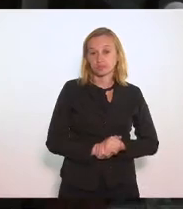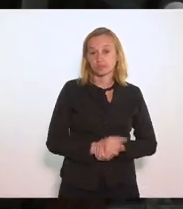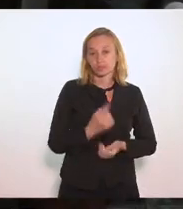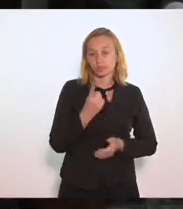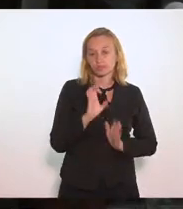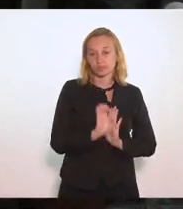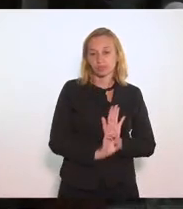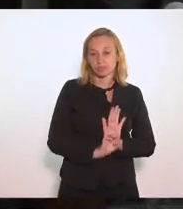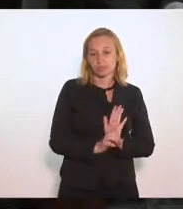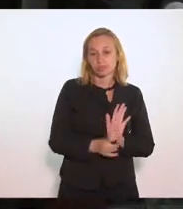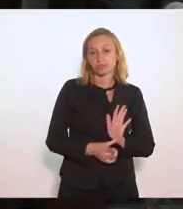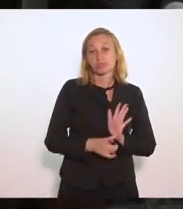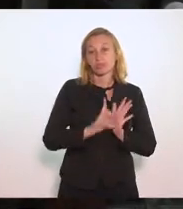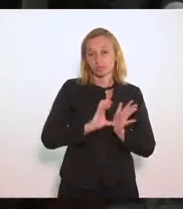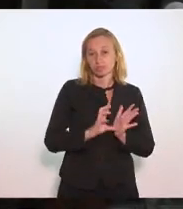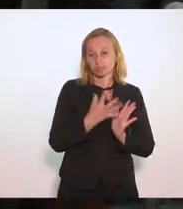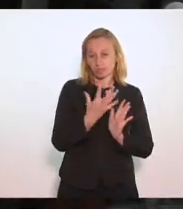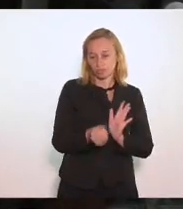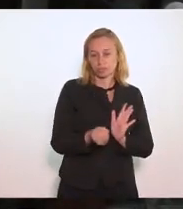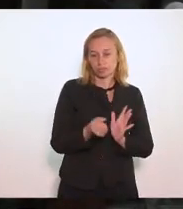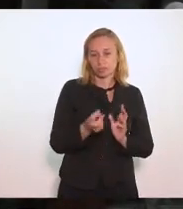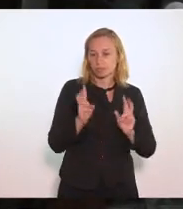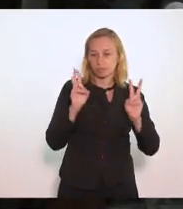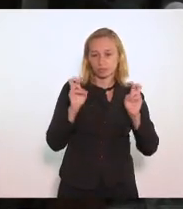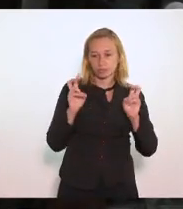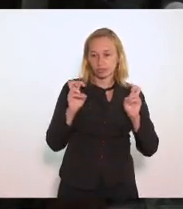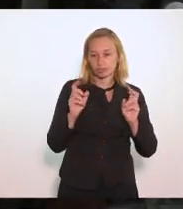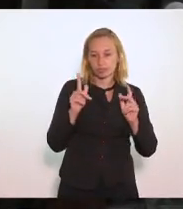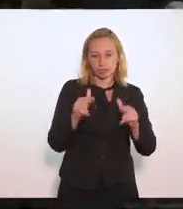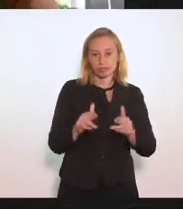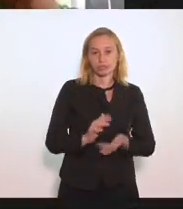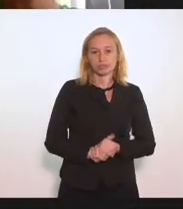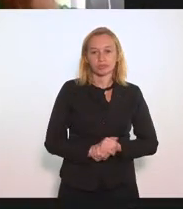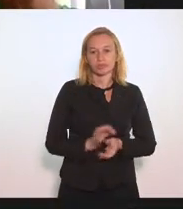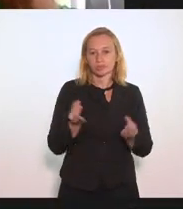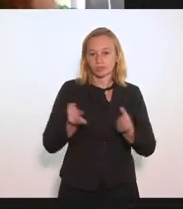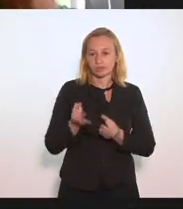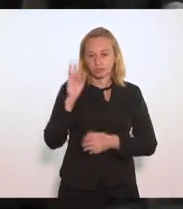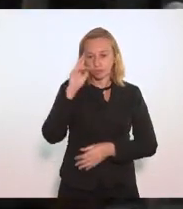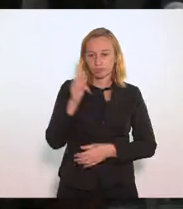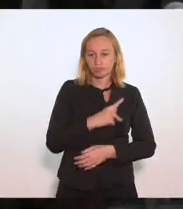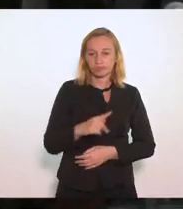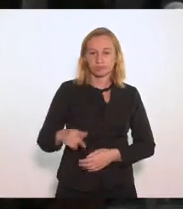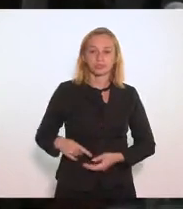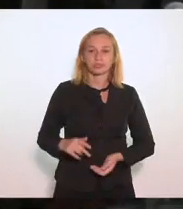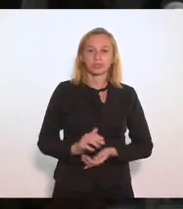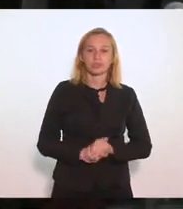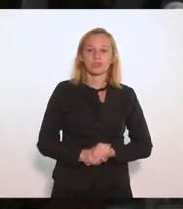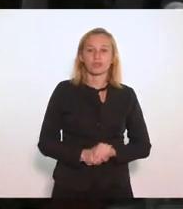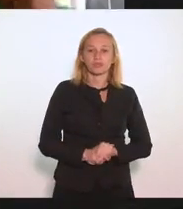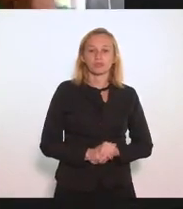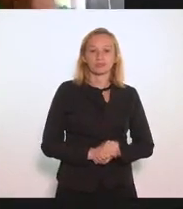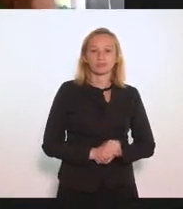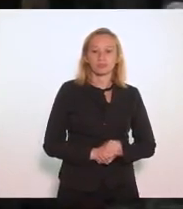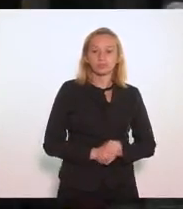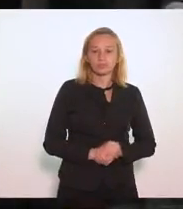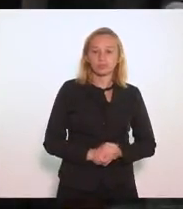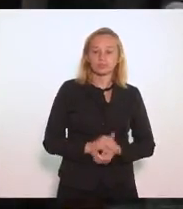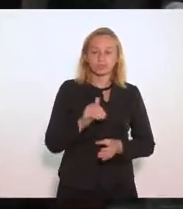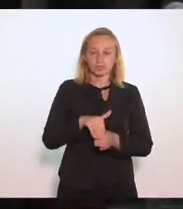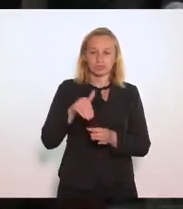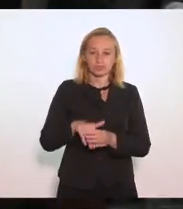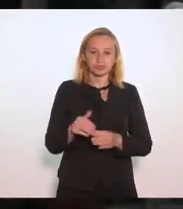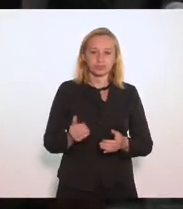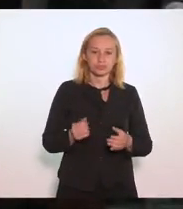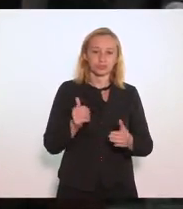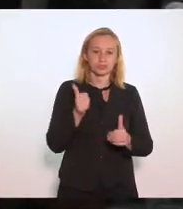emenda anterior com o mesmo teor Perfeito, Sr. Presidente Então, em votação,